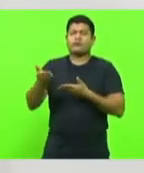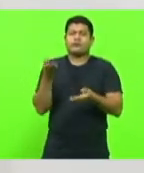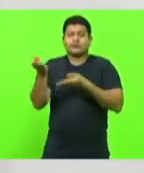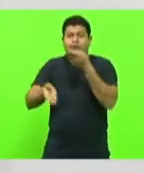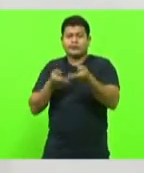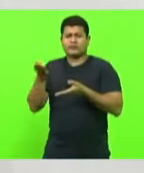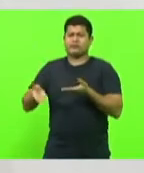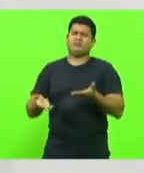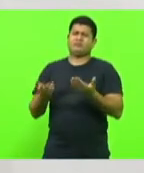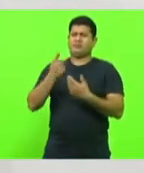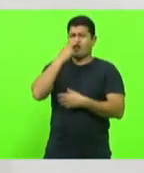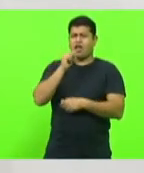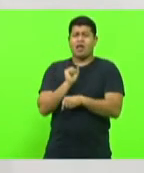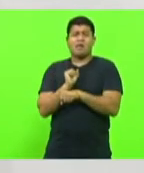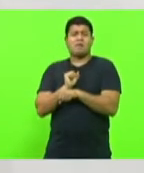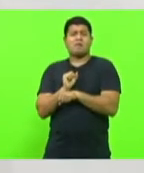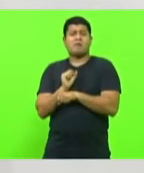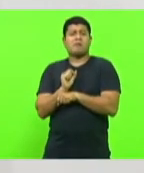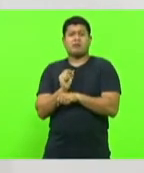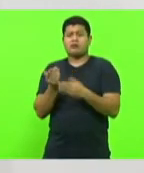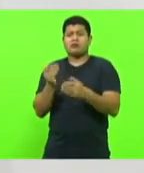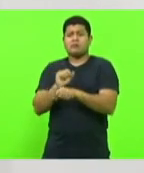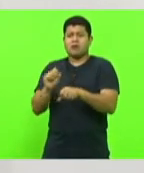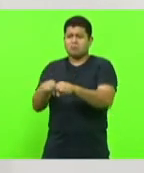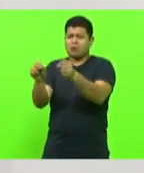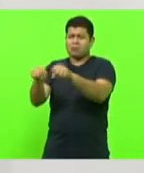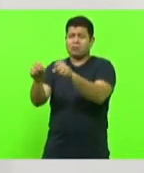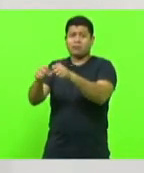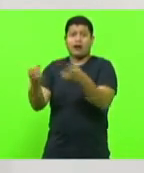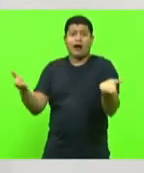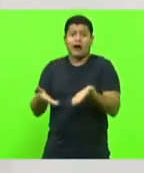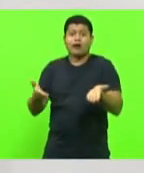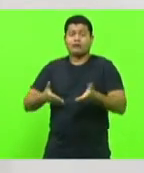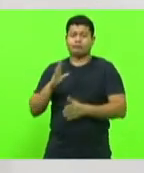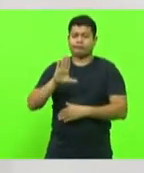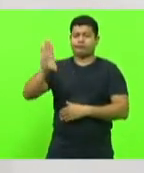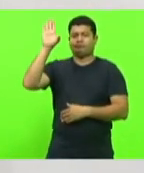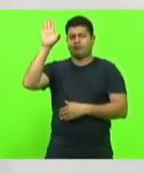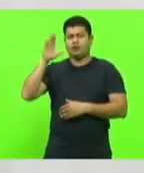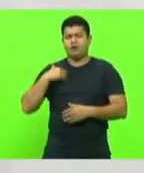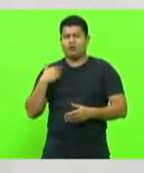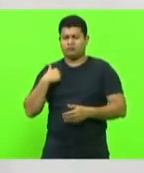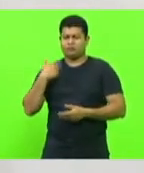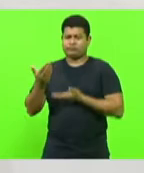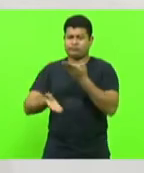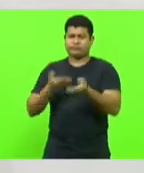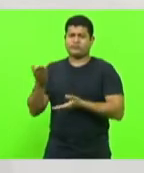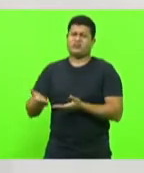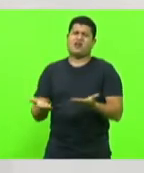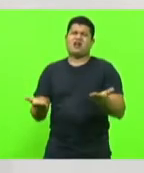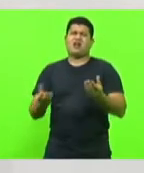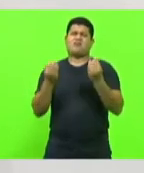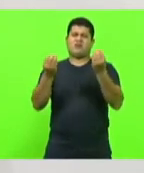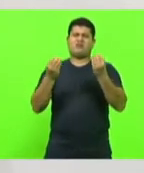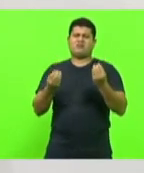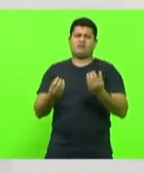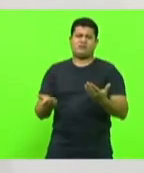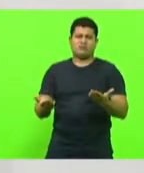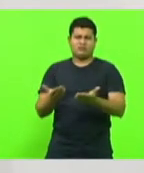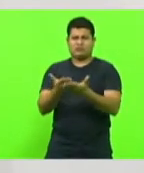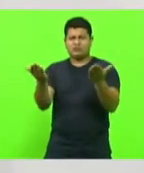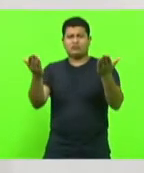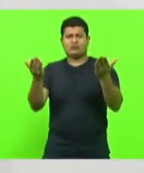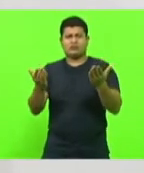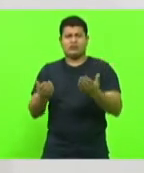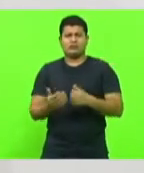catastrófico o negócio para agora fazerem uma promessa de cuidado. Vão catar coquinho. DENIT, vai